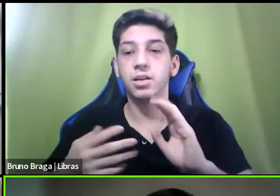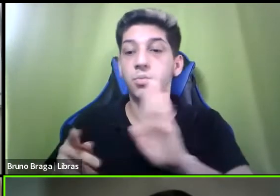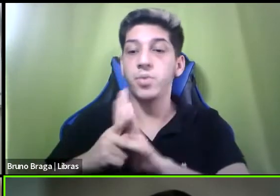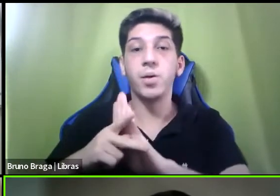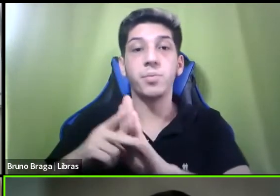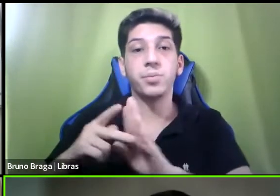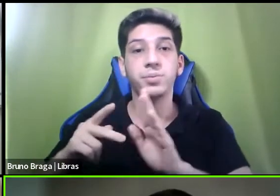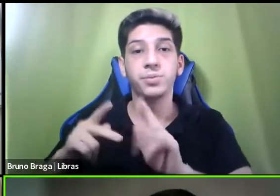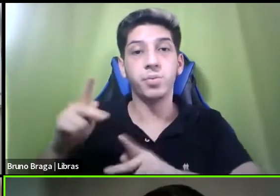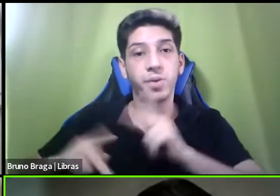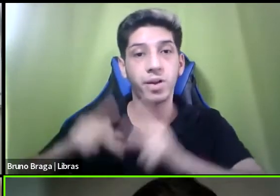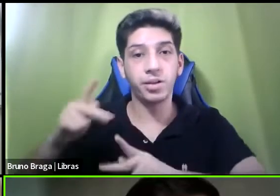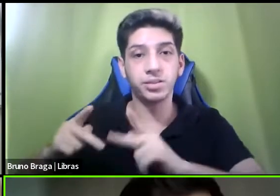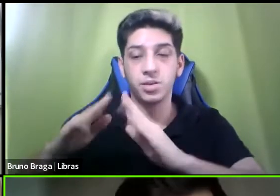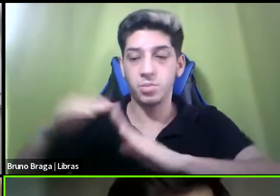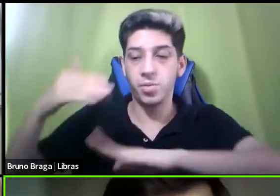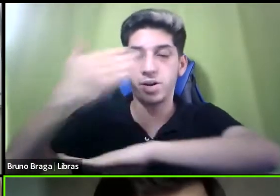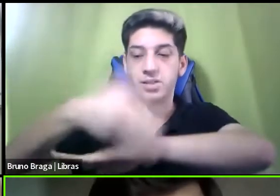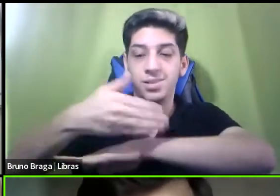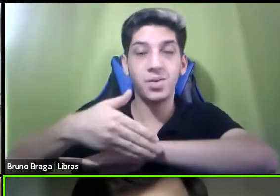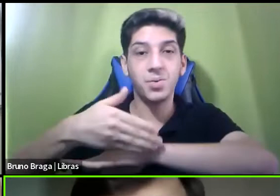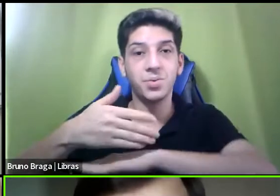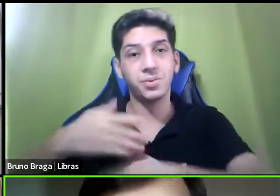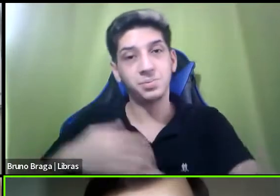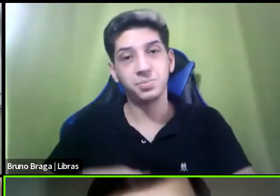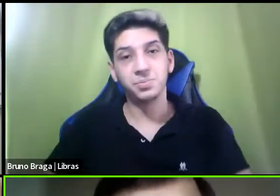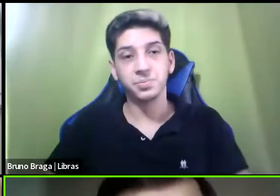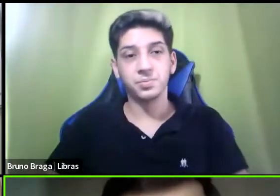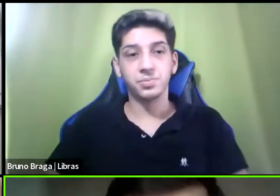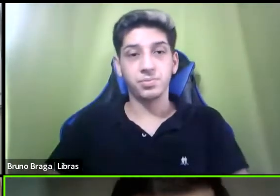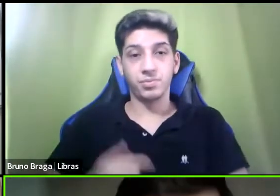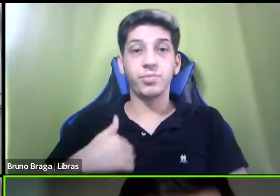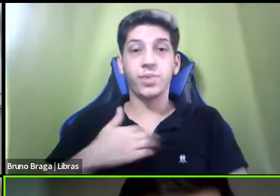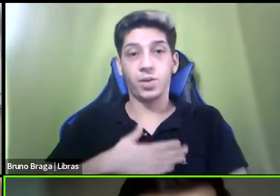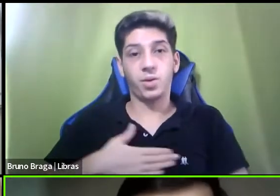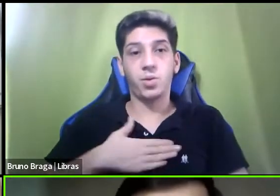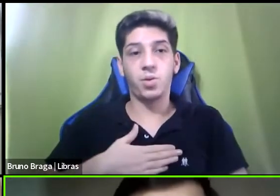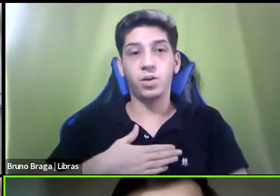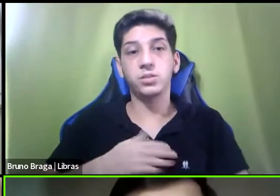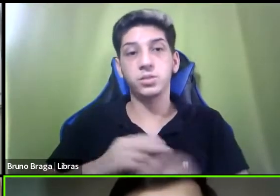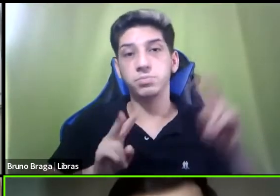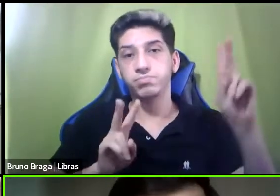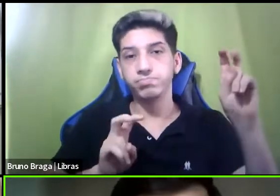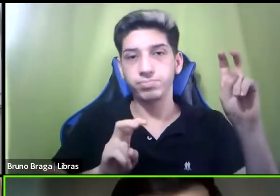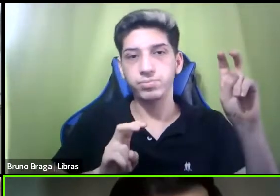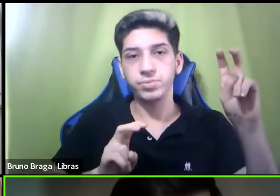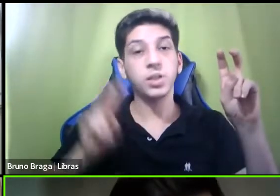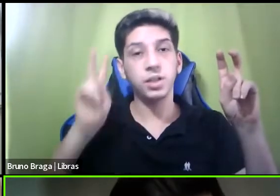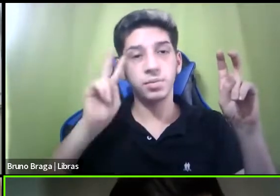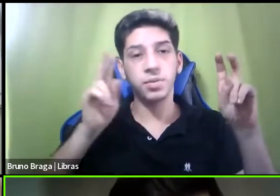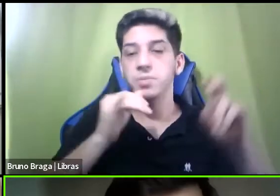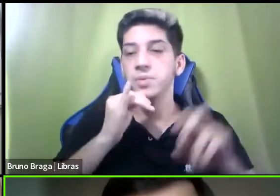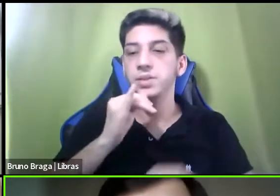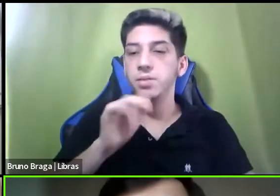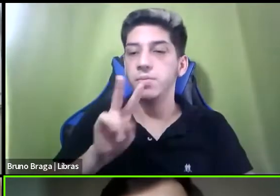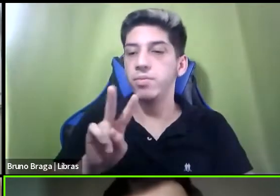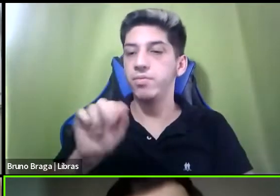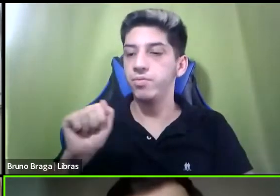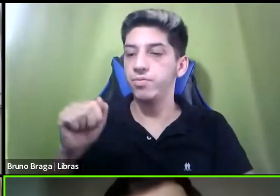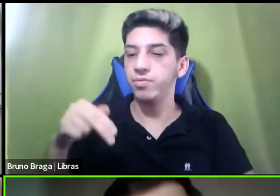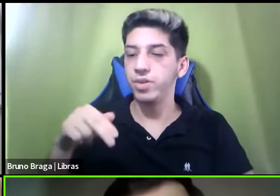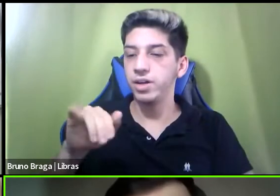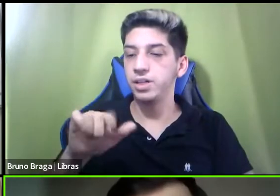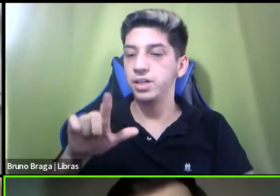situação de rua eu gosto muito de citar falas por exemplo do Vanilson que é do movimento